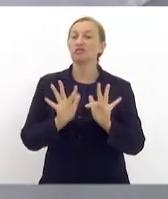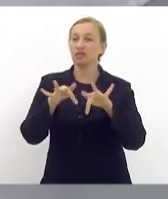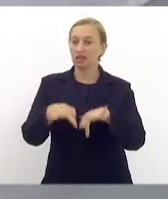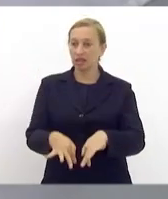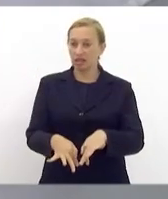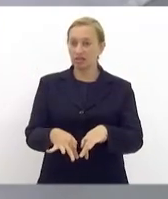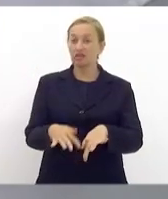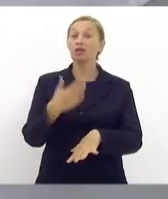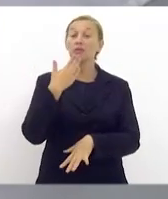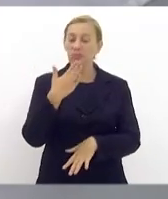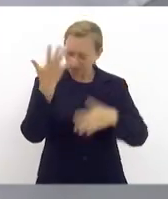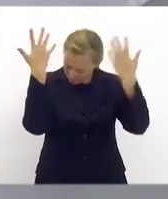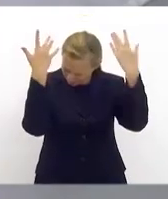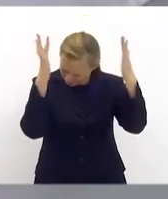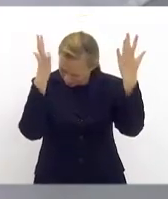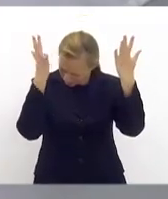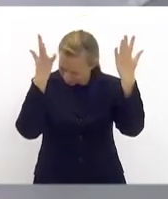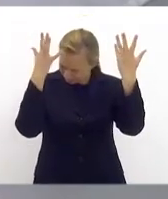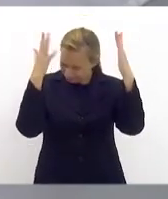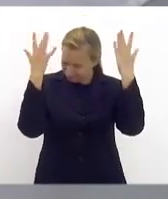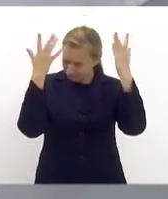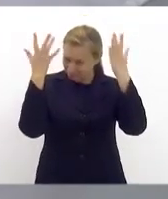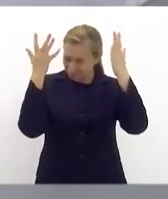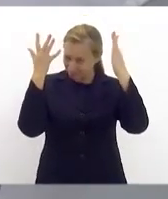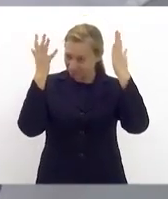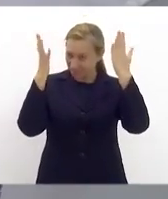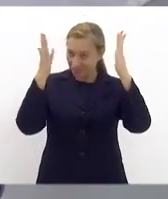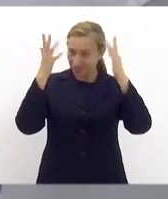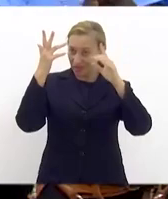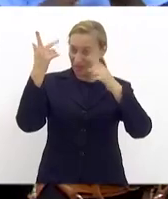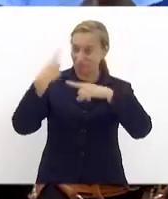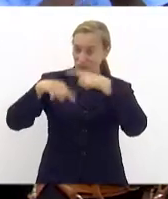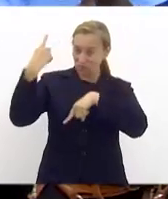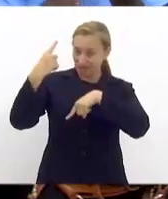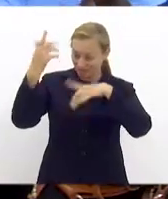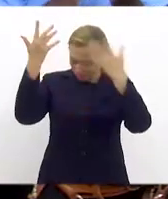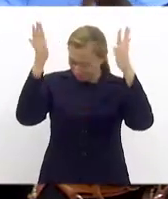encerrado e peço uma salva de palmas pelo sucesso do mesmo.